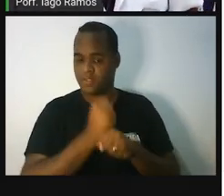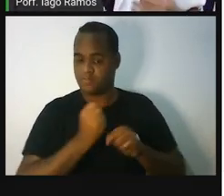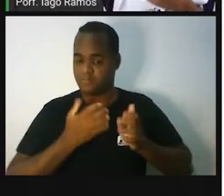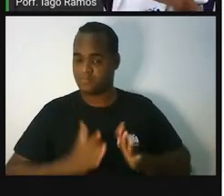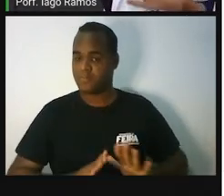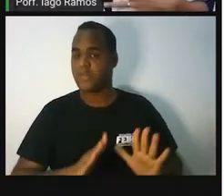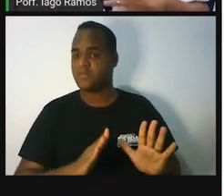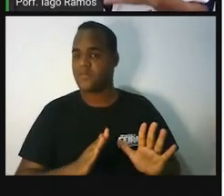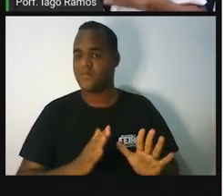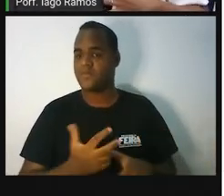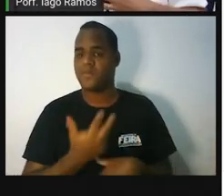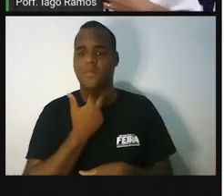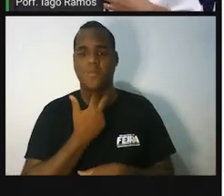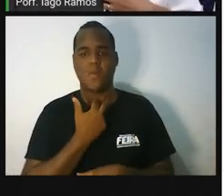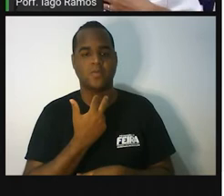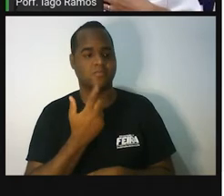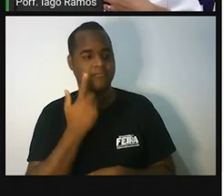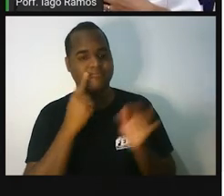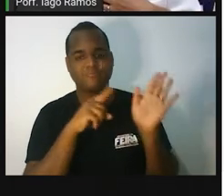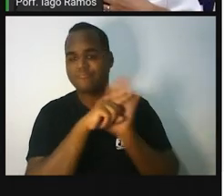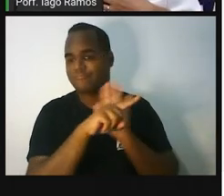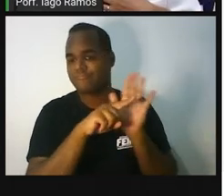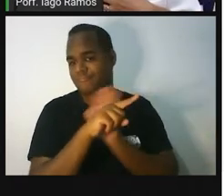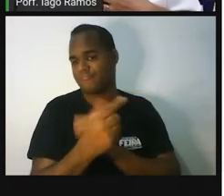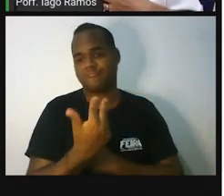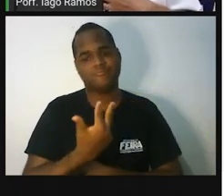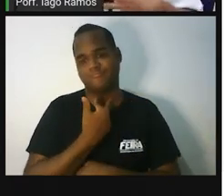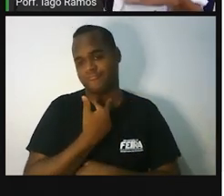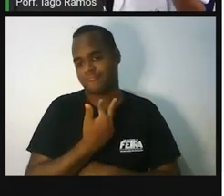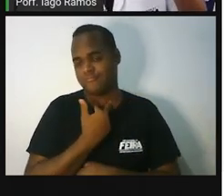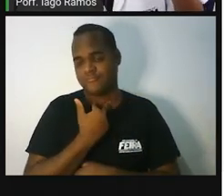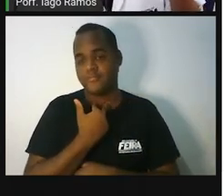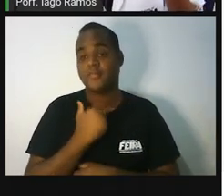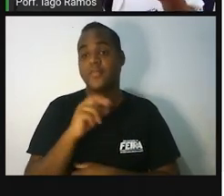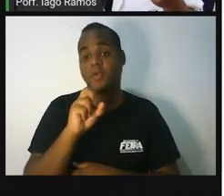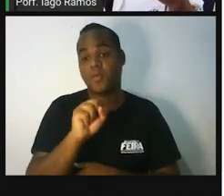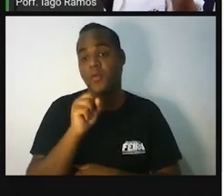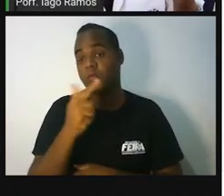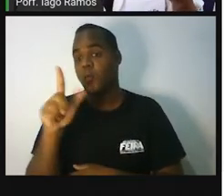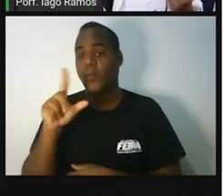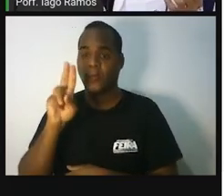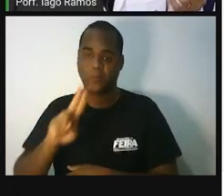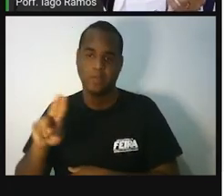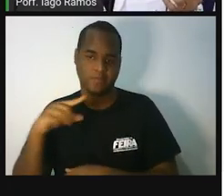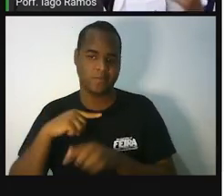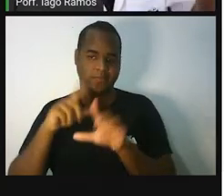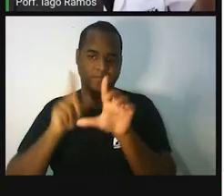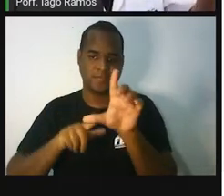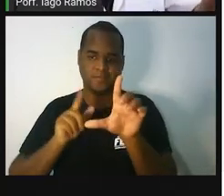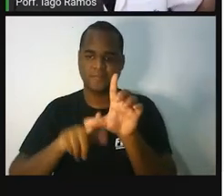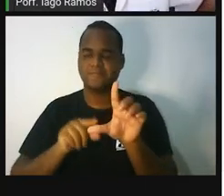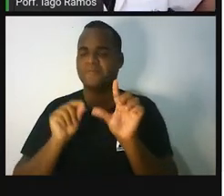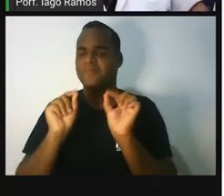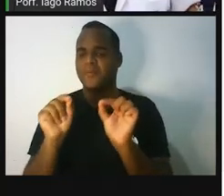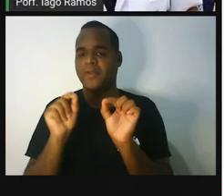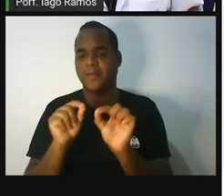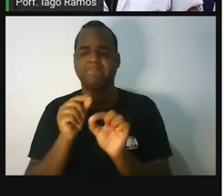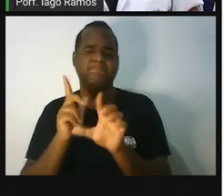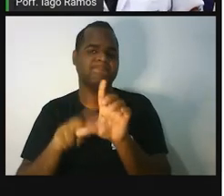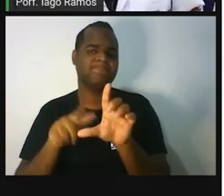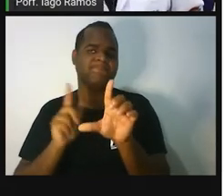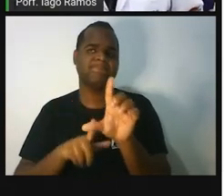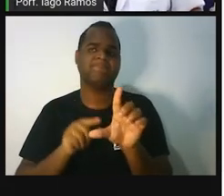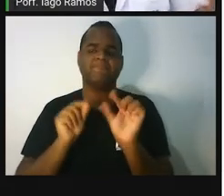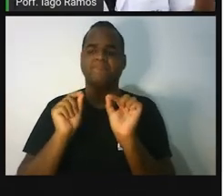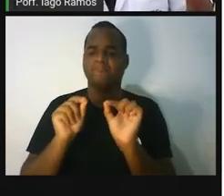dela. Então, se você não conhece esse ano de nascimento, você também pode usar por uma outra letra. Uma letra diferente agora.